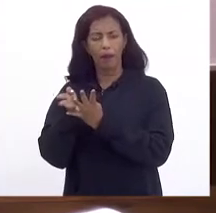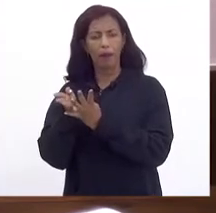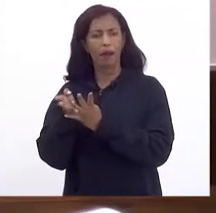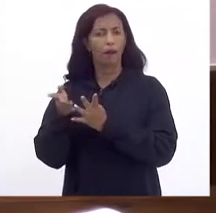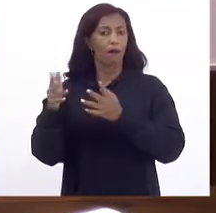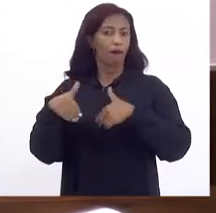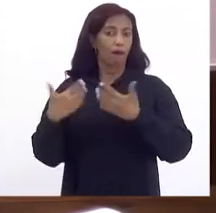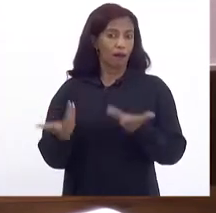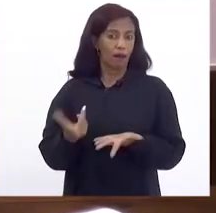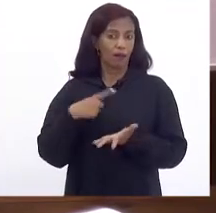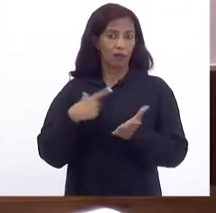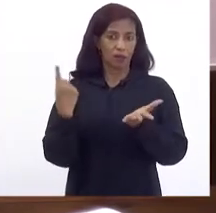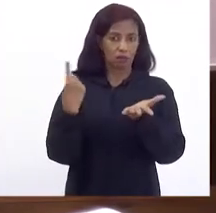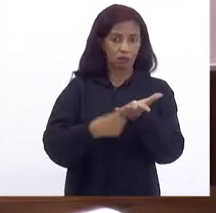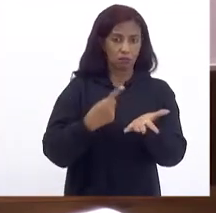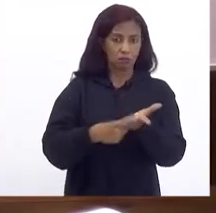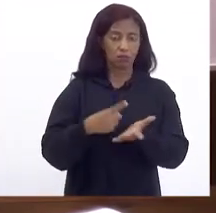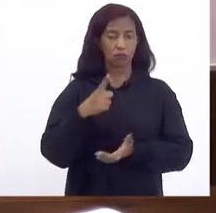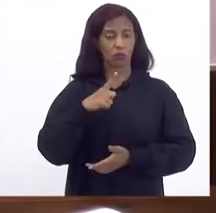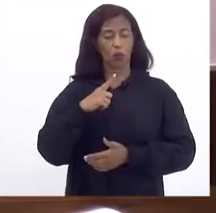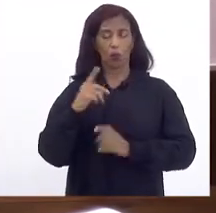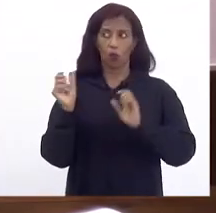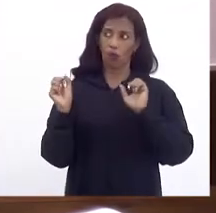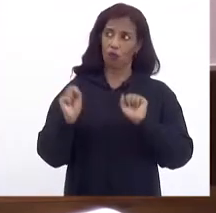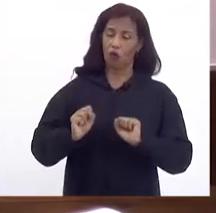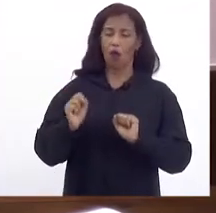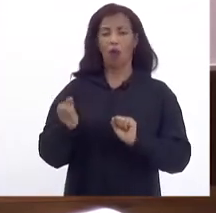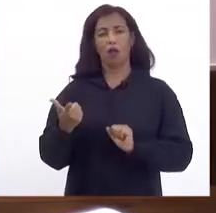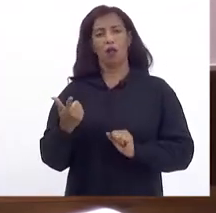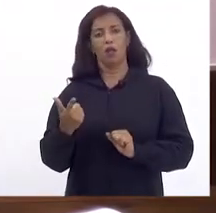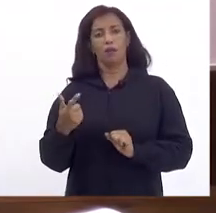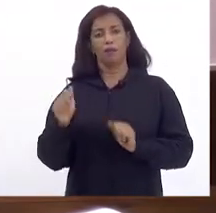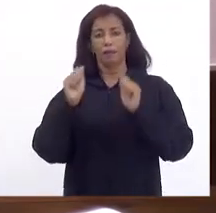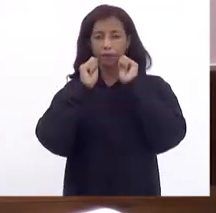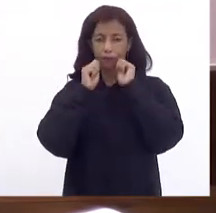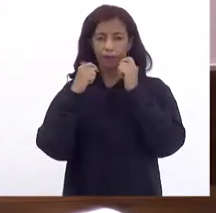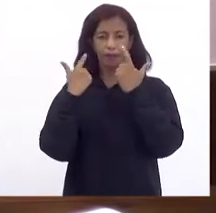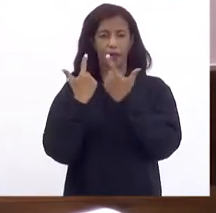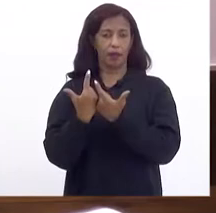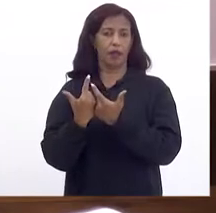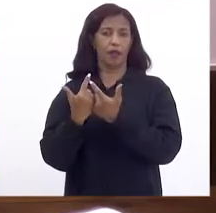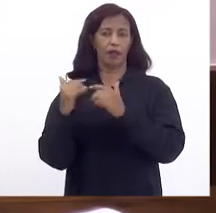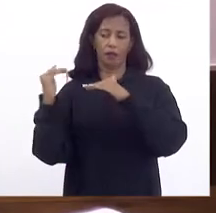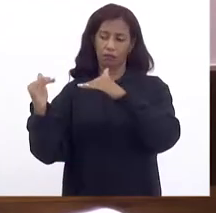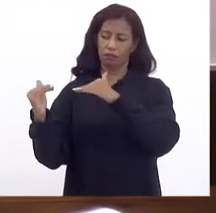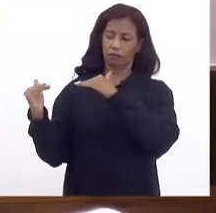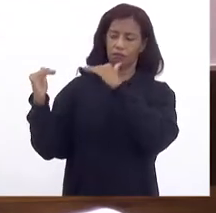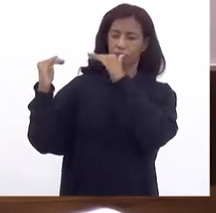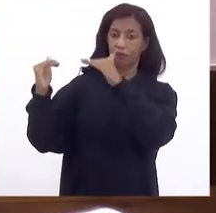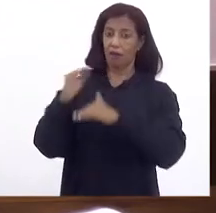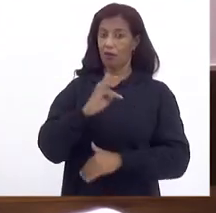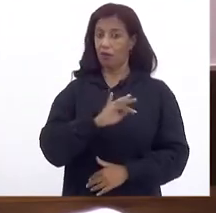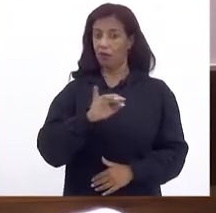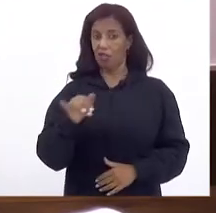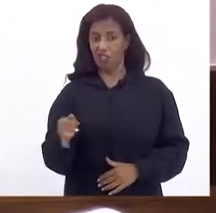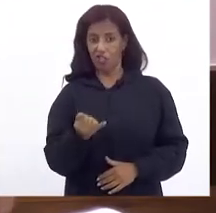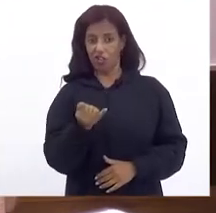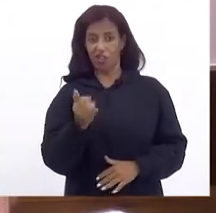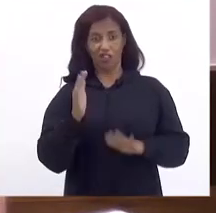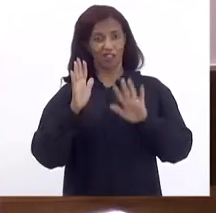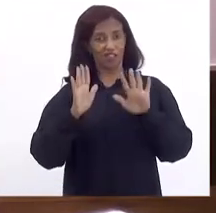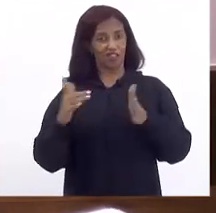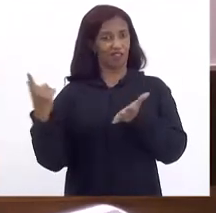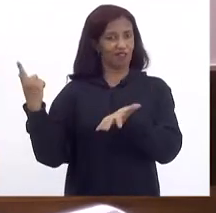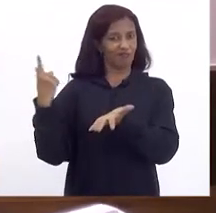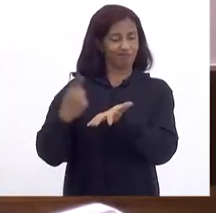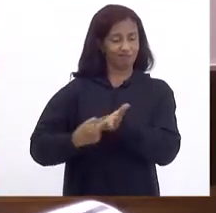acórdão Ainda requer E vai ser Recorrido Pela Assembleia Em instâncias Superiores Mas no TJ Já está O